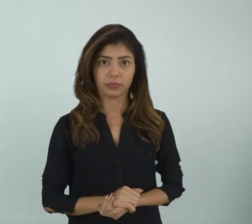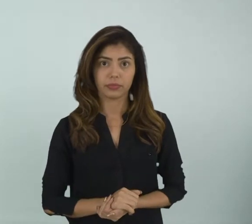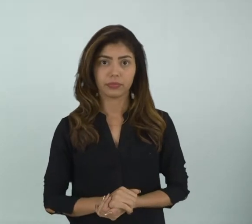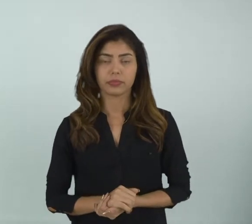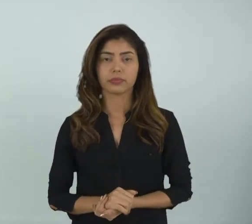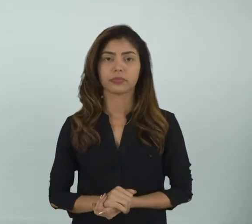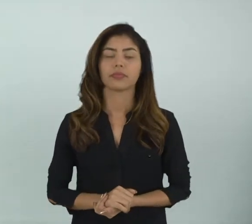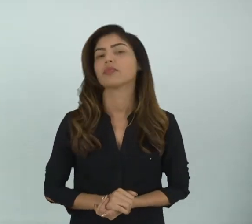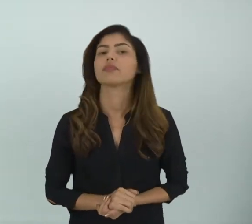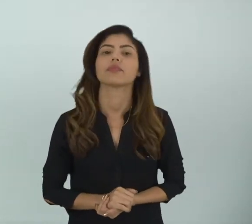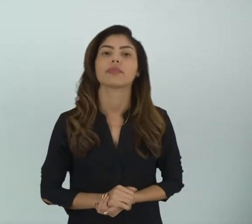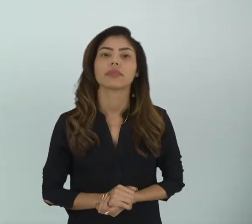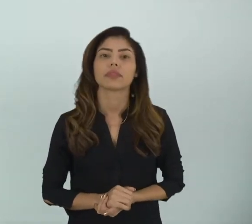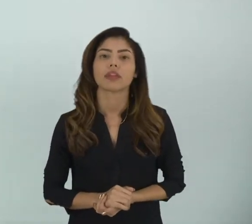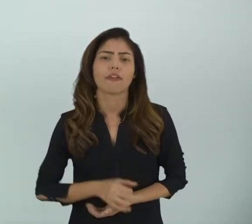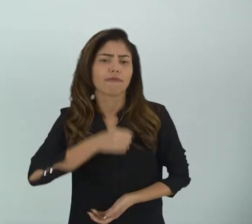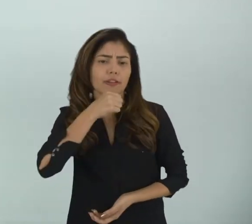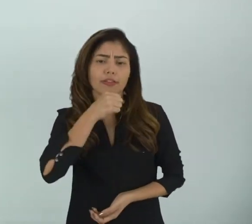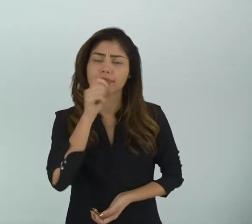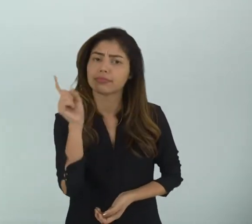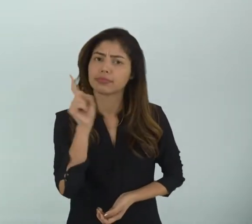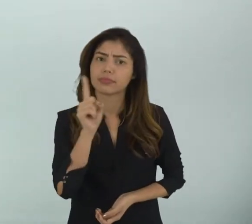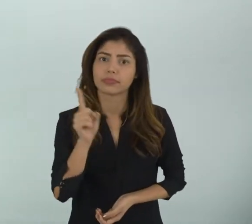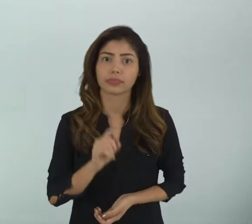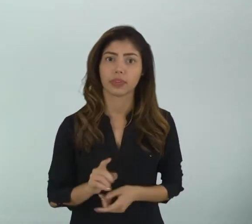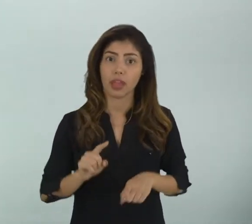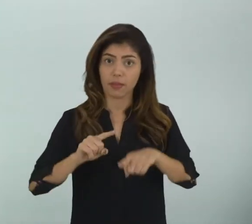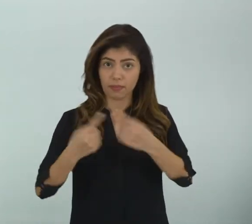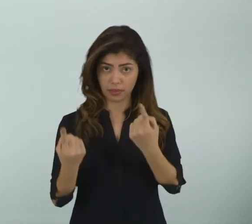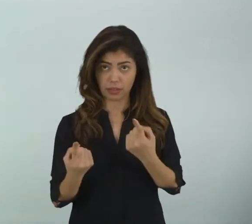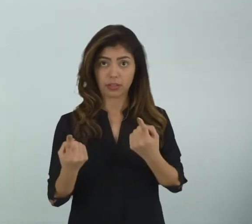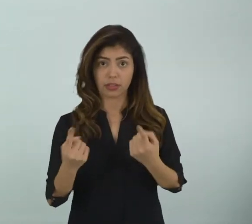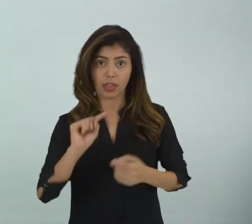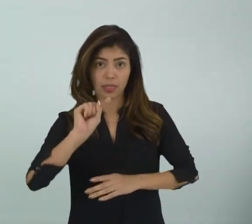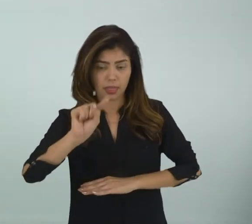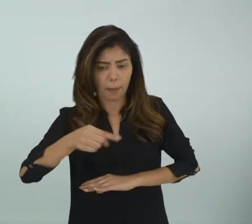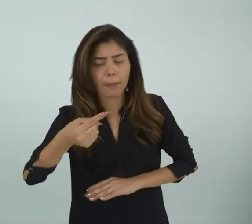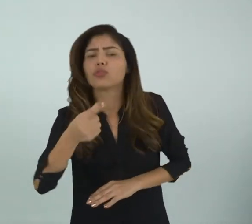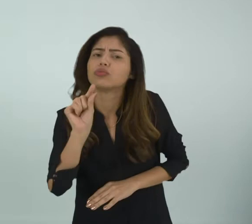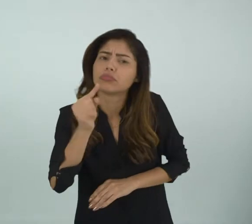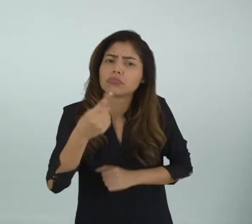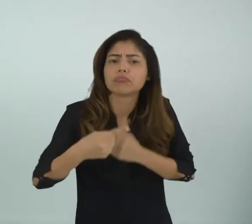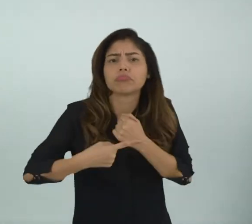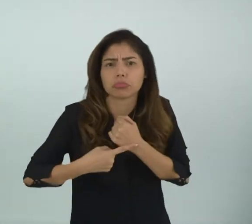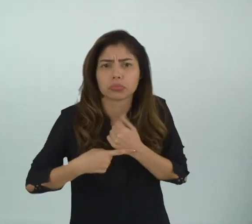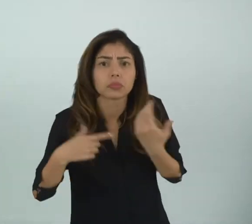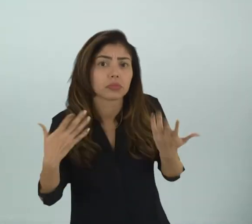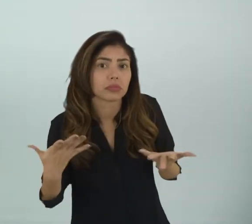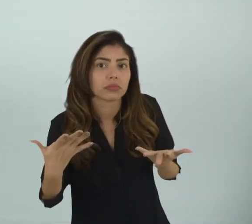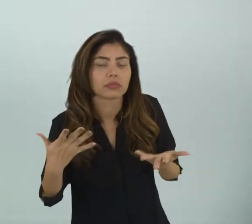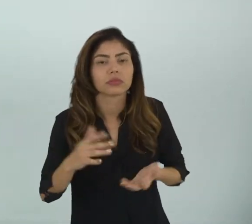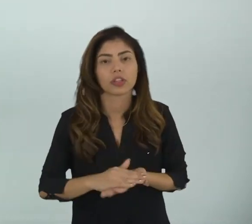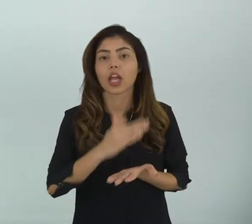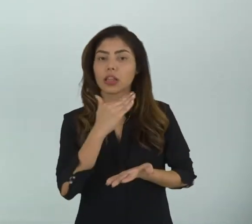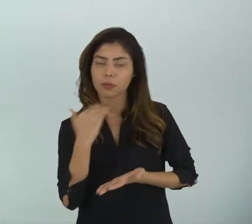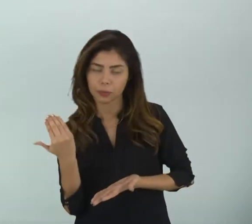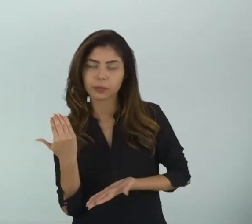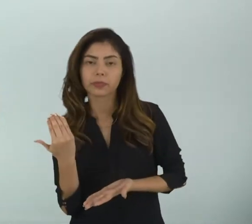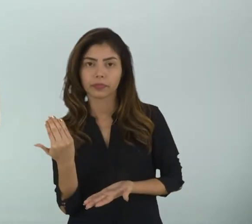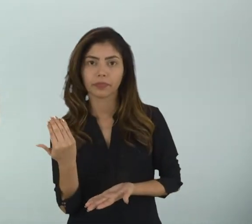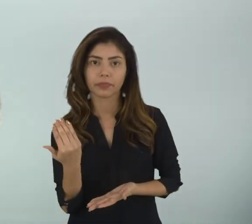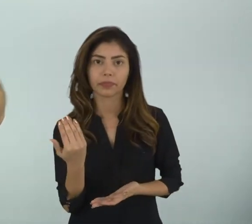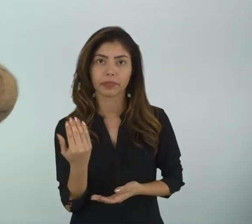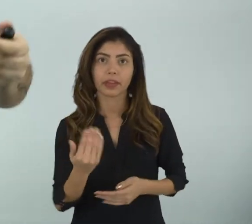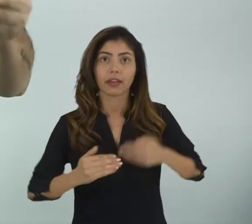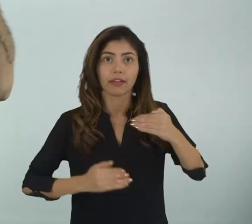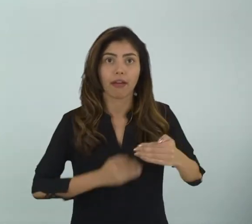Falecem E não Não envelhecem Mas Envelhecem Aí depois de algum tempo O que que acontece? Ele morre Esse